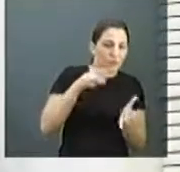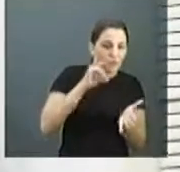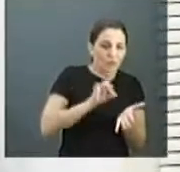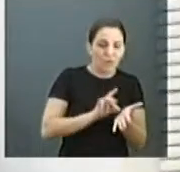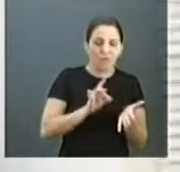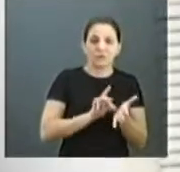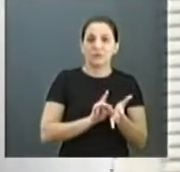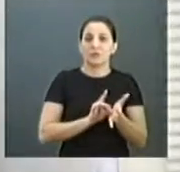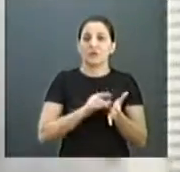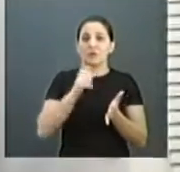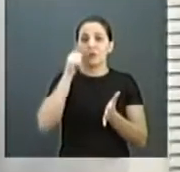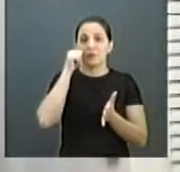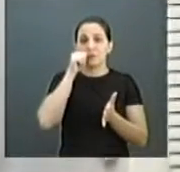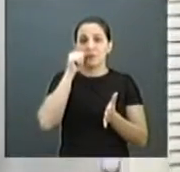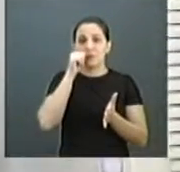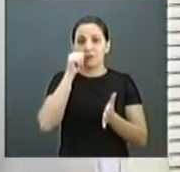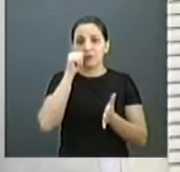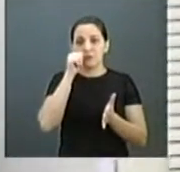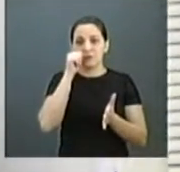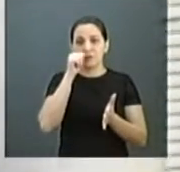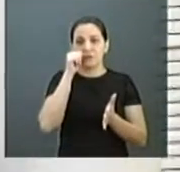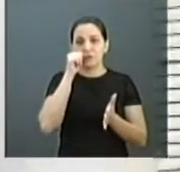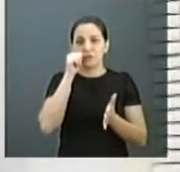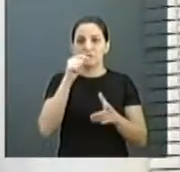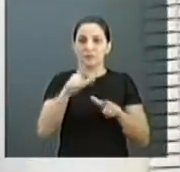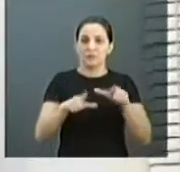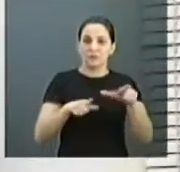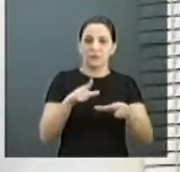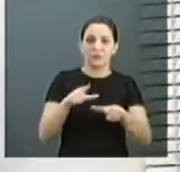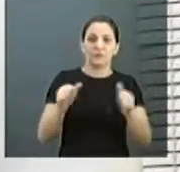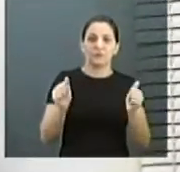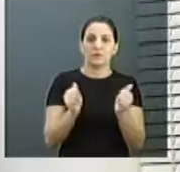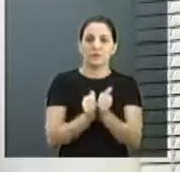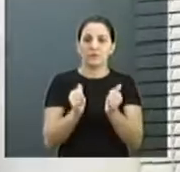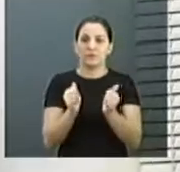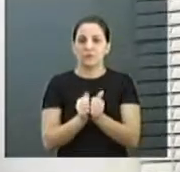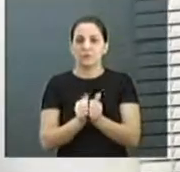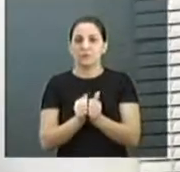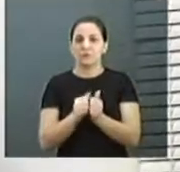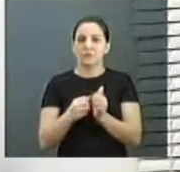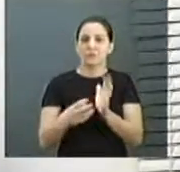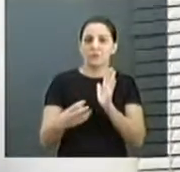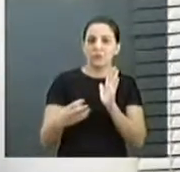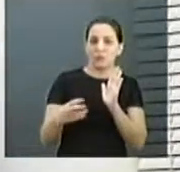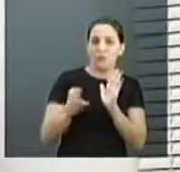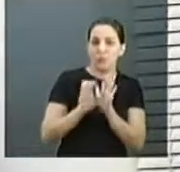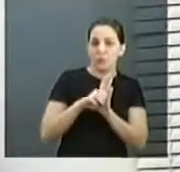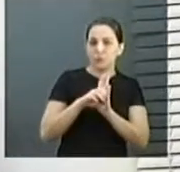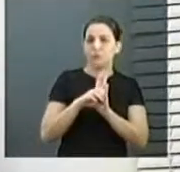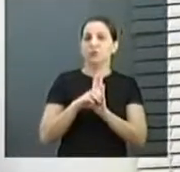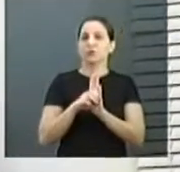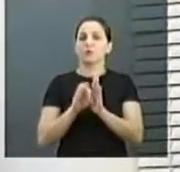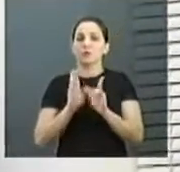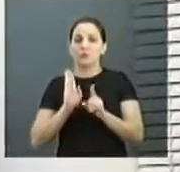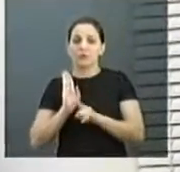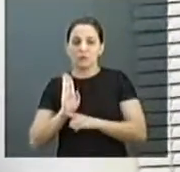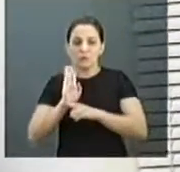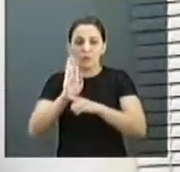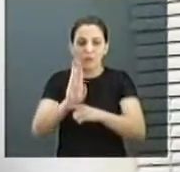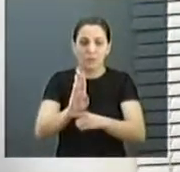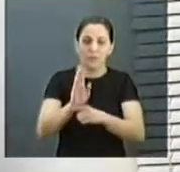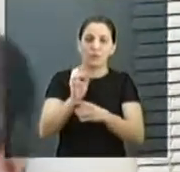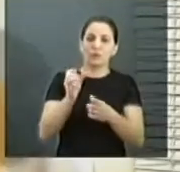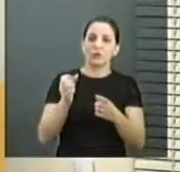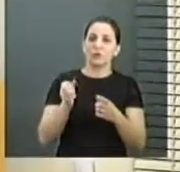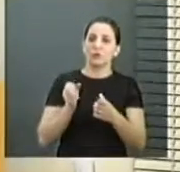envolvendo mulheres, para poder trabalhar dentro da concepção da economia solidária. e assim, naquele momento, foi disponibilizado